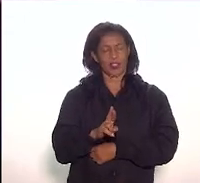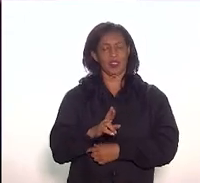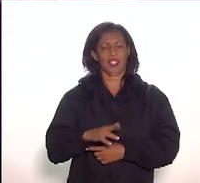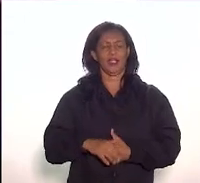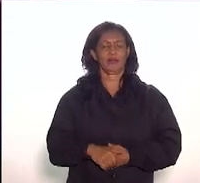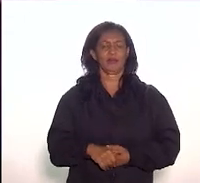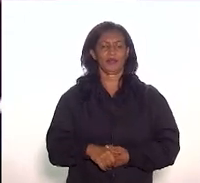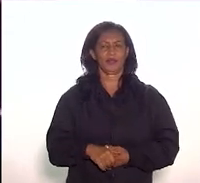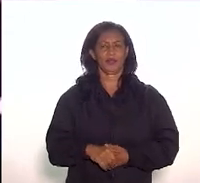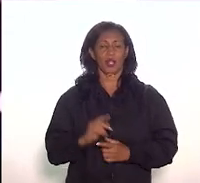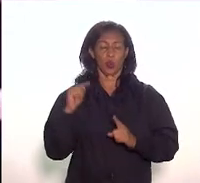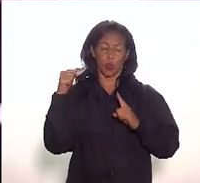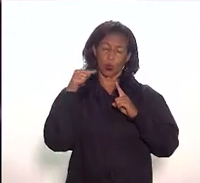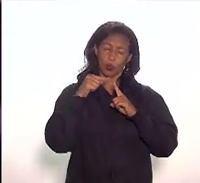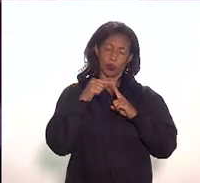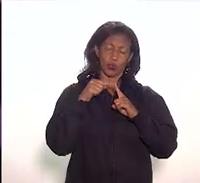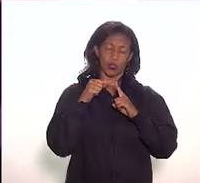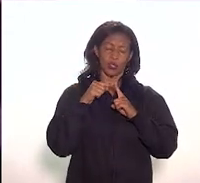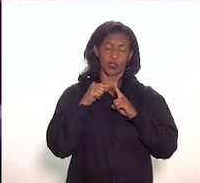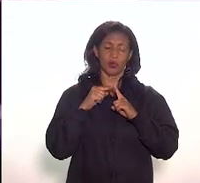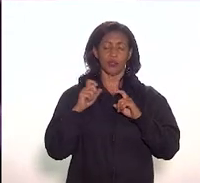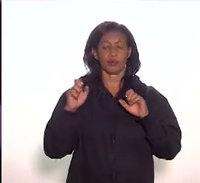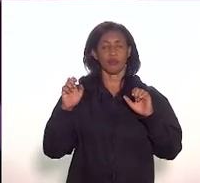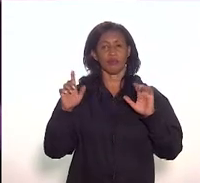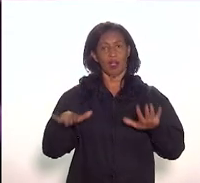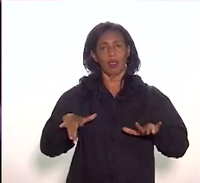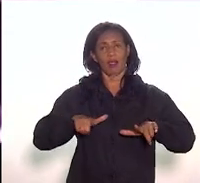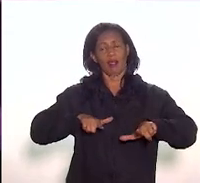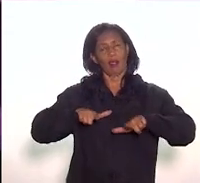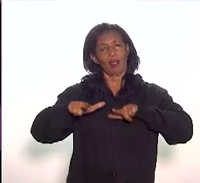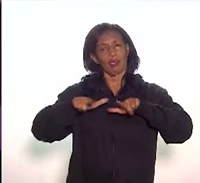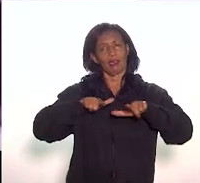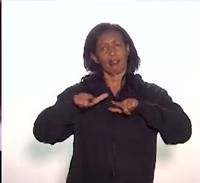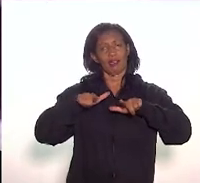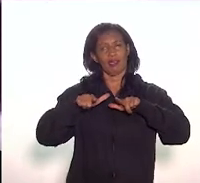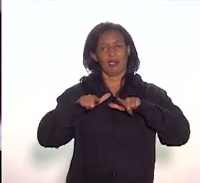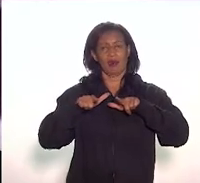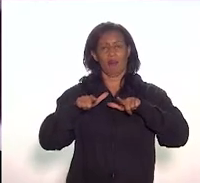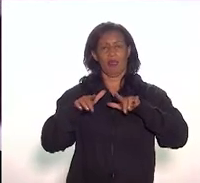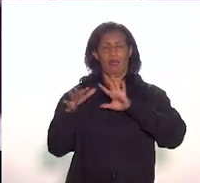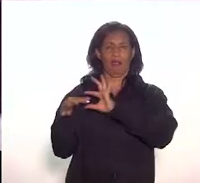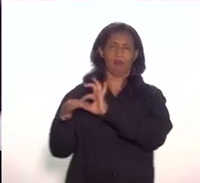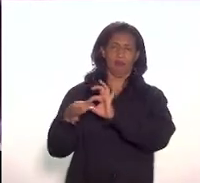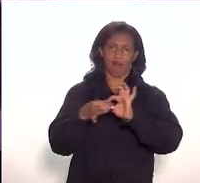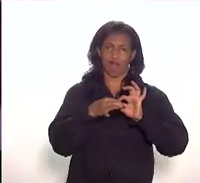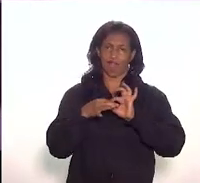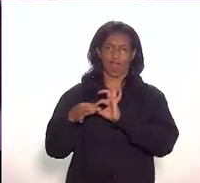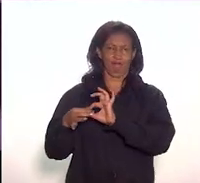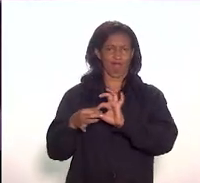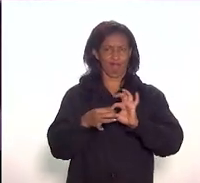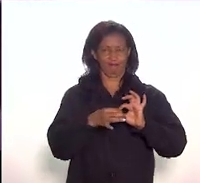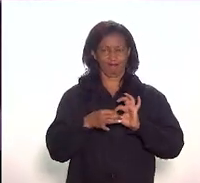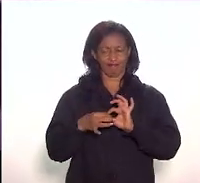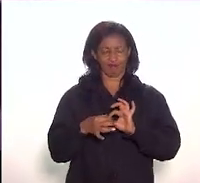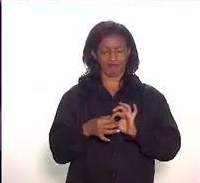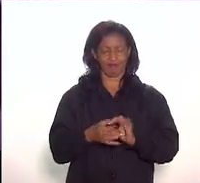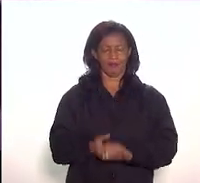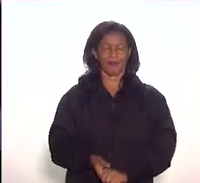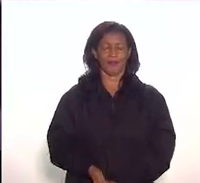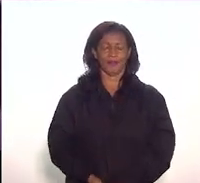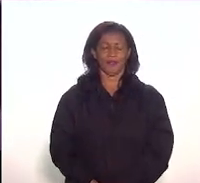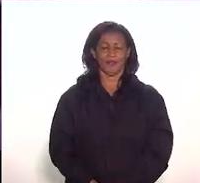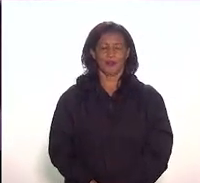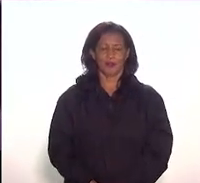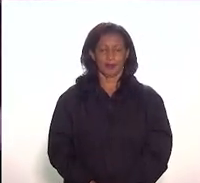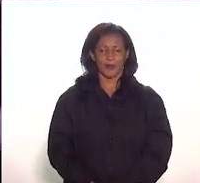o objetivo é isso, é trabalhar de forma coletiva. Eu gostaria de passar a palavra